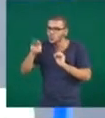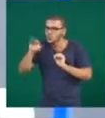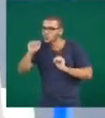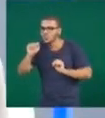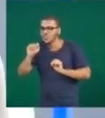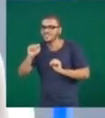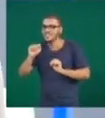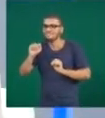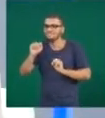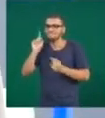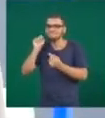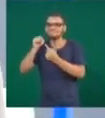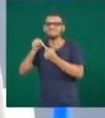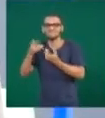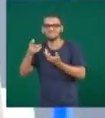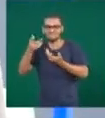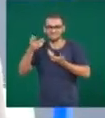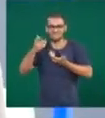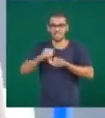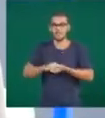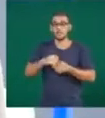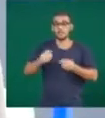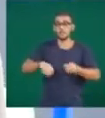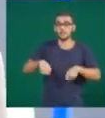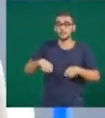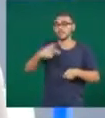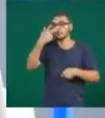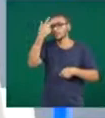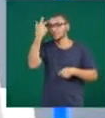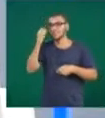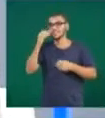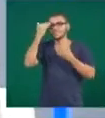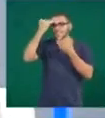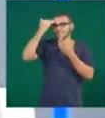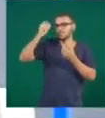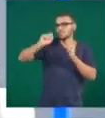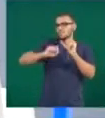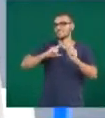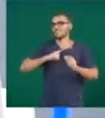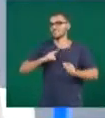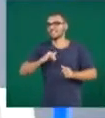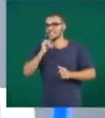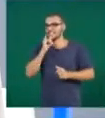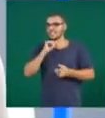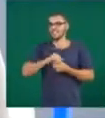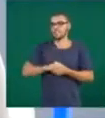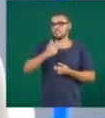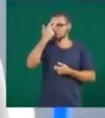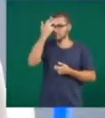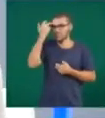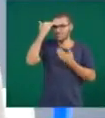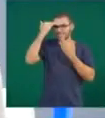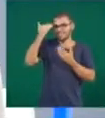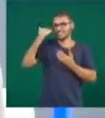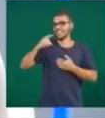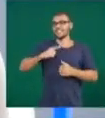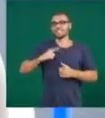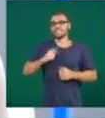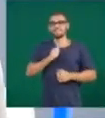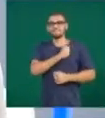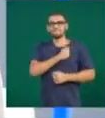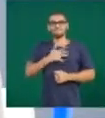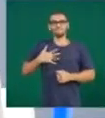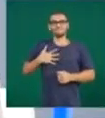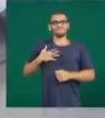Então, é isso, é agradecer pelo que tem. Assim, assim, a pessoa grata, ela normalmente, ela pratica atitudes mais positivas. E